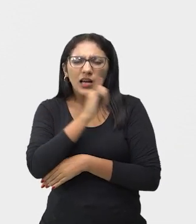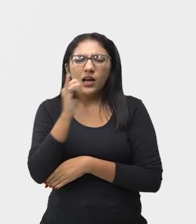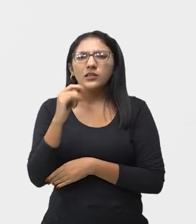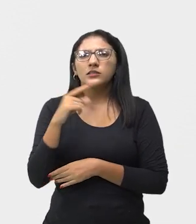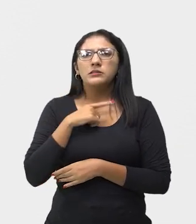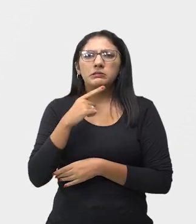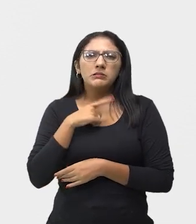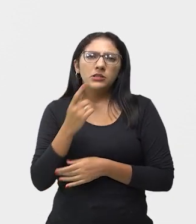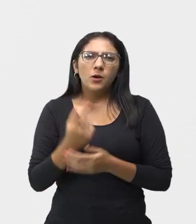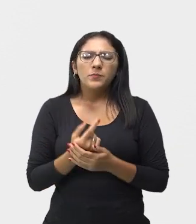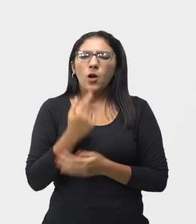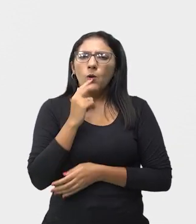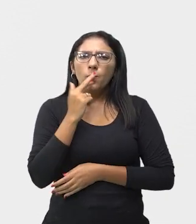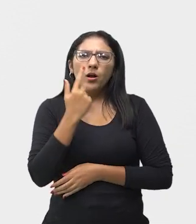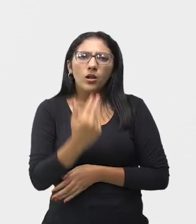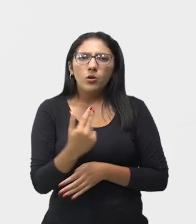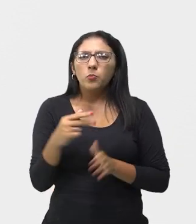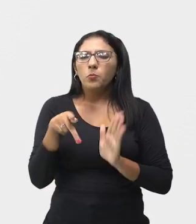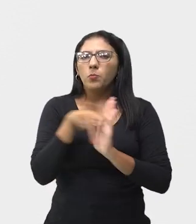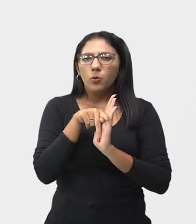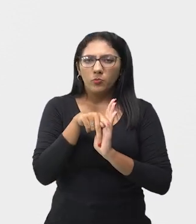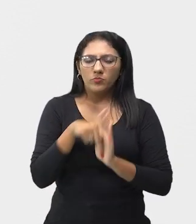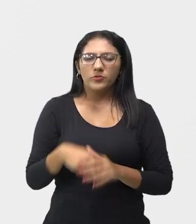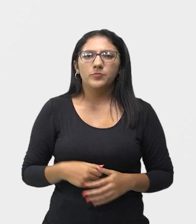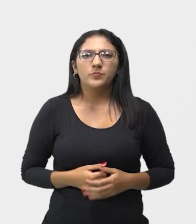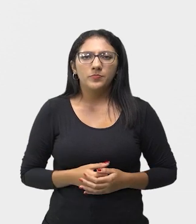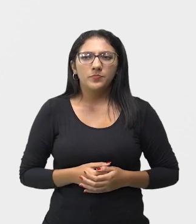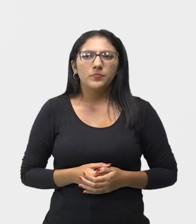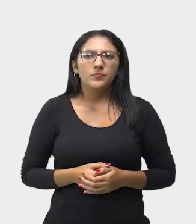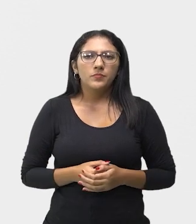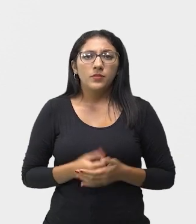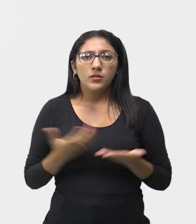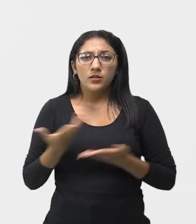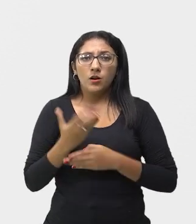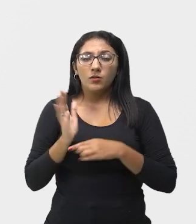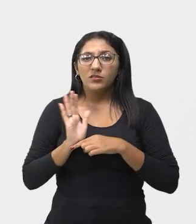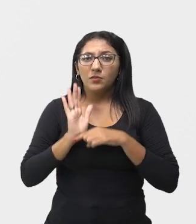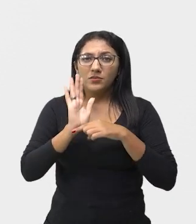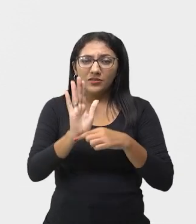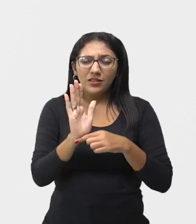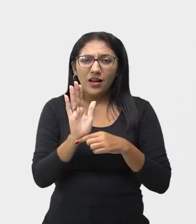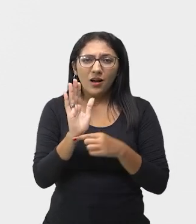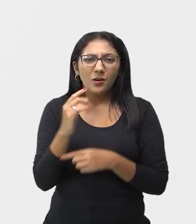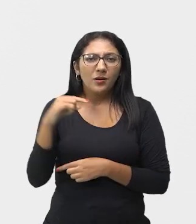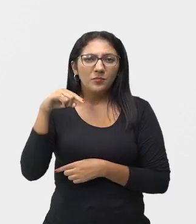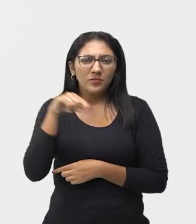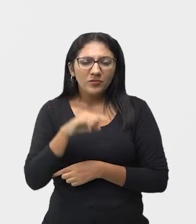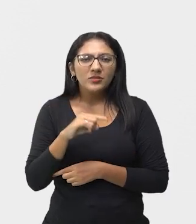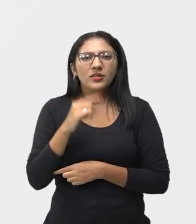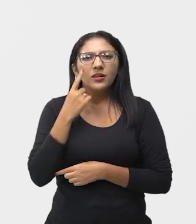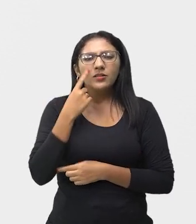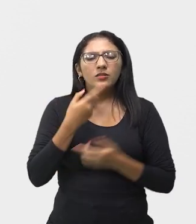típicos dessas regiões. E a gente vai trazer aqui ao estúdio, aqui na nossa sala de aula, alguns